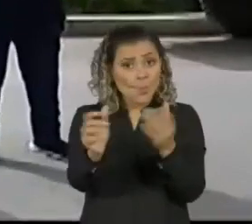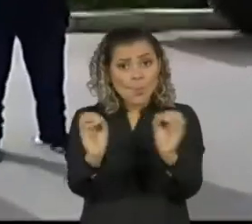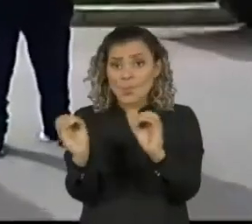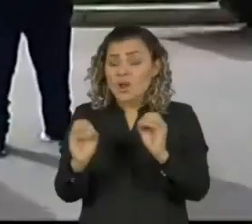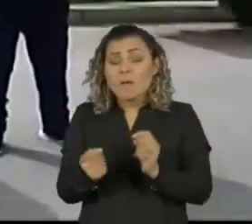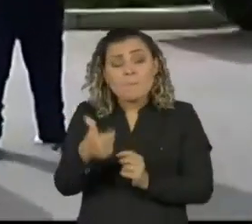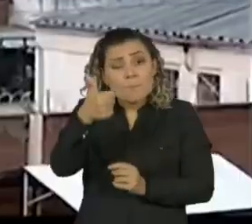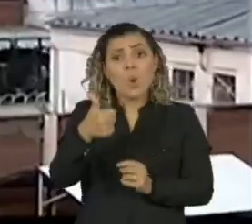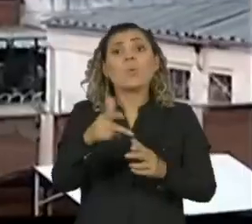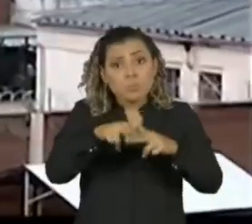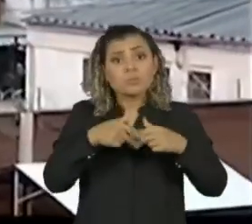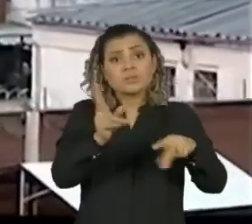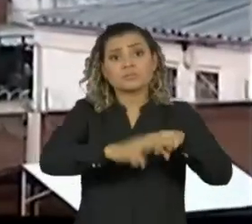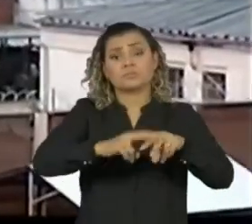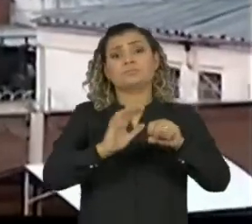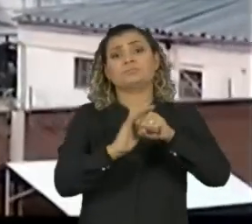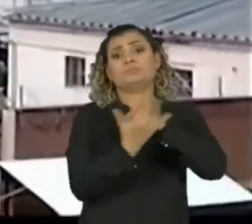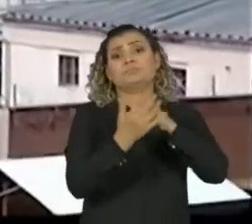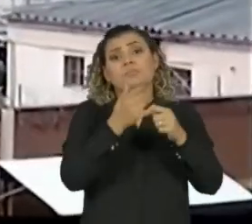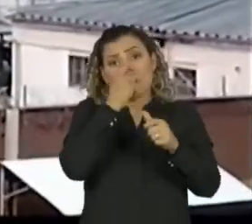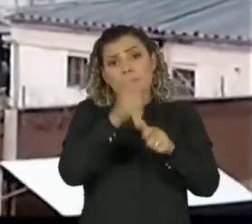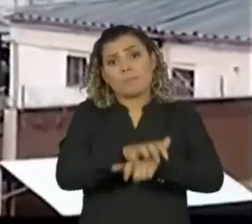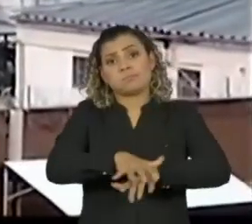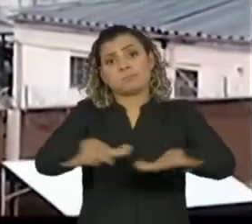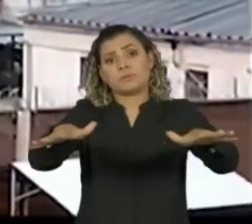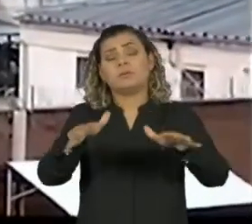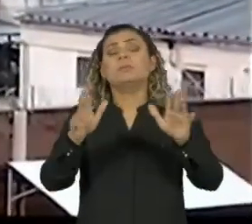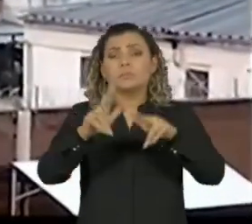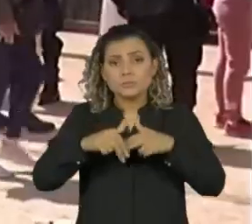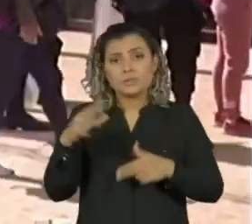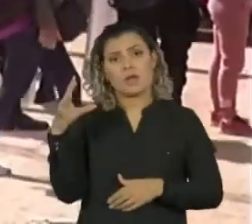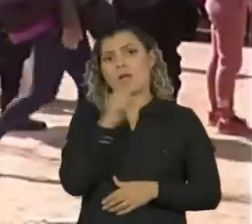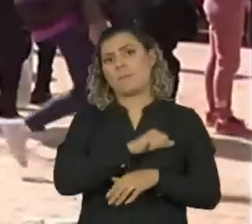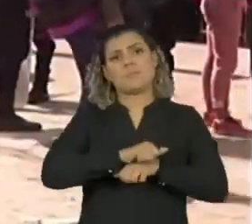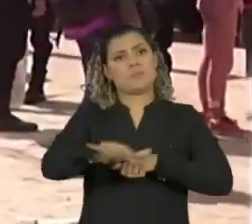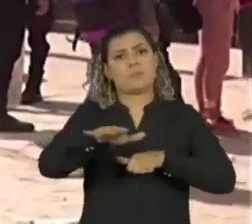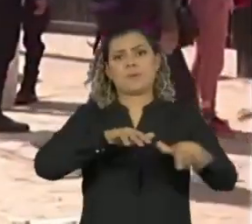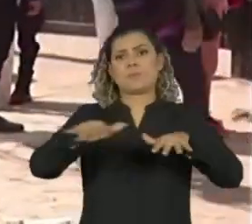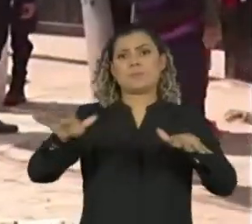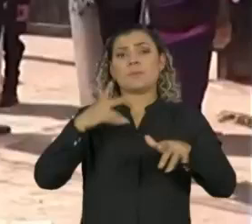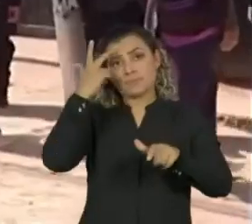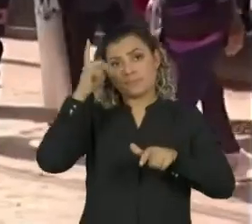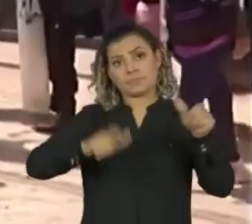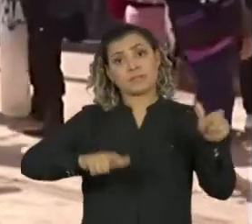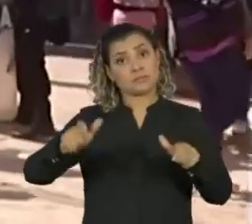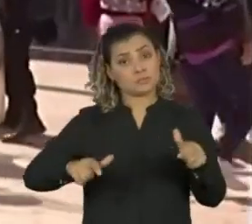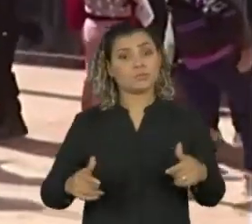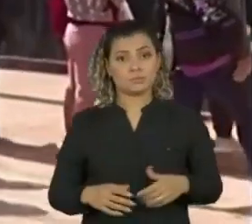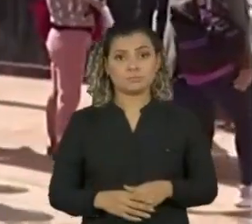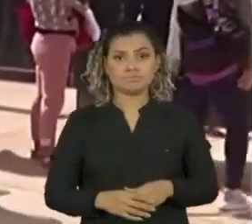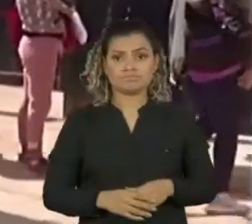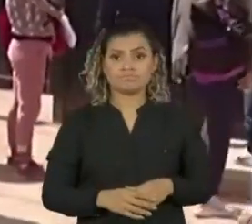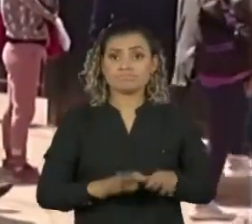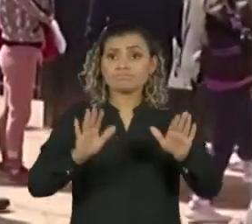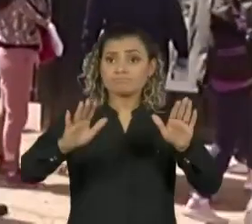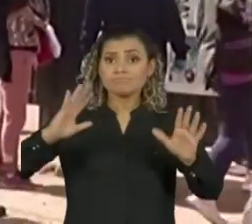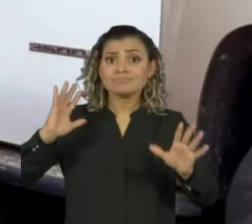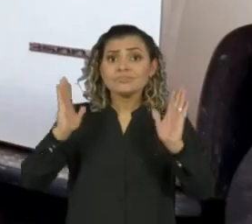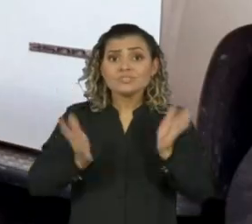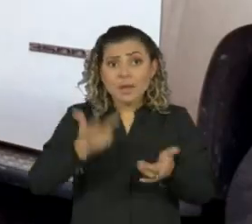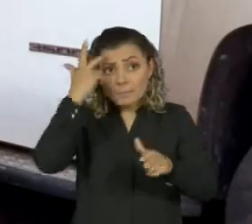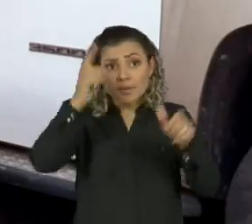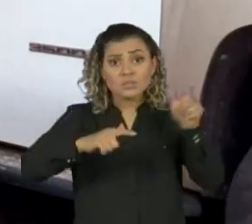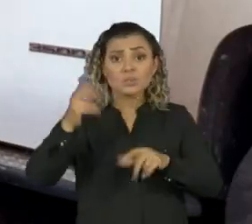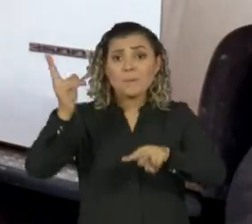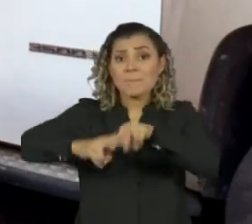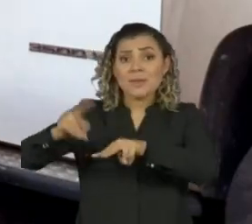extremamente preocupantes, possibilitando uma rápida disseminação do coronavírus em muitas instalações. Já existem milhares